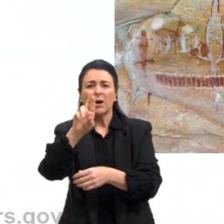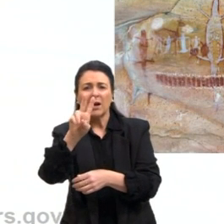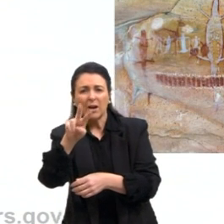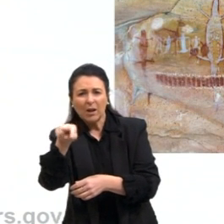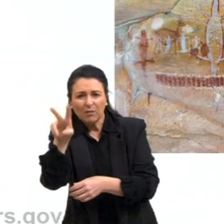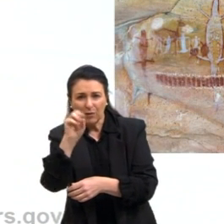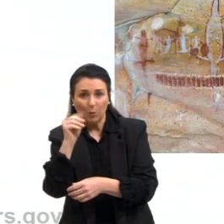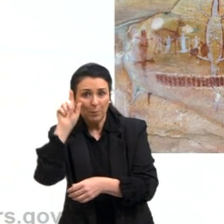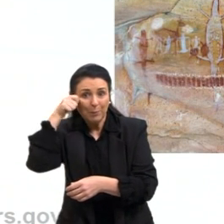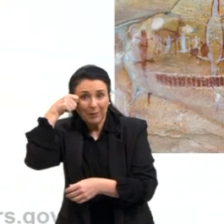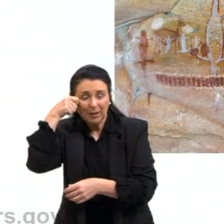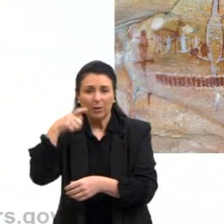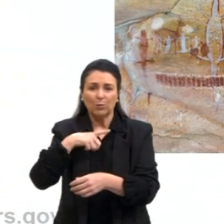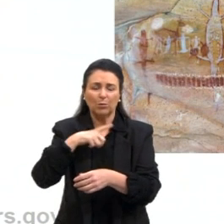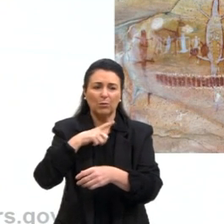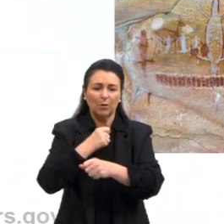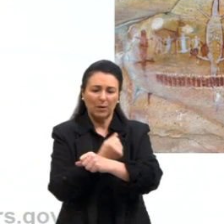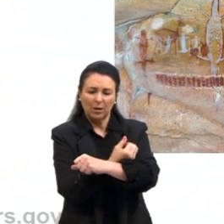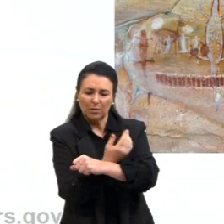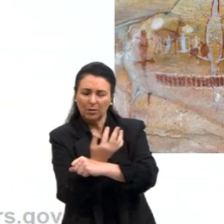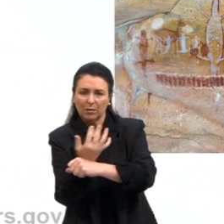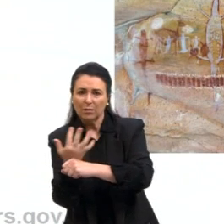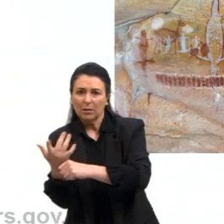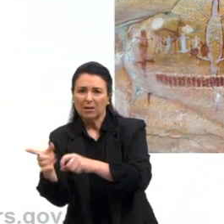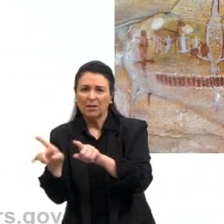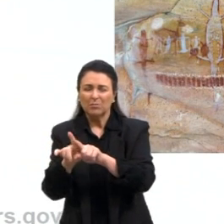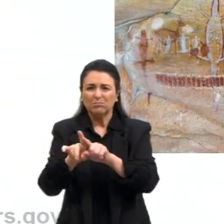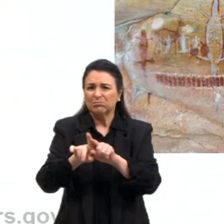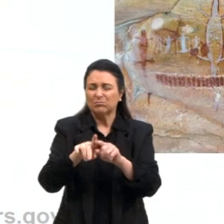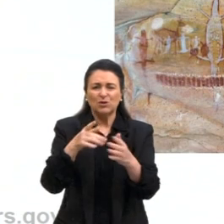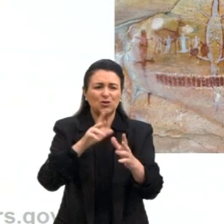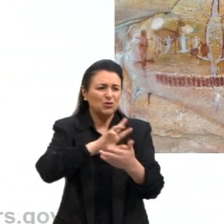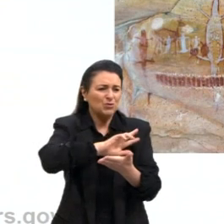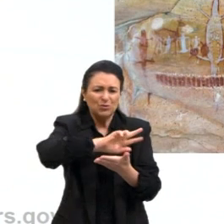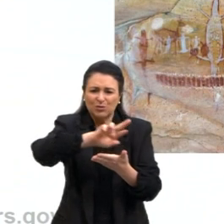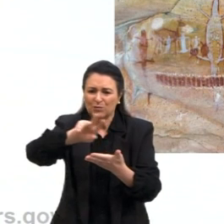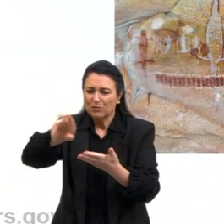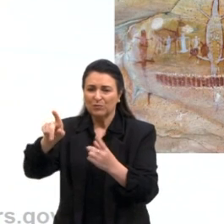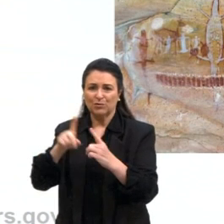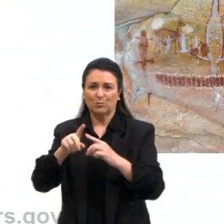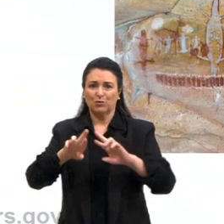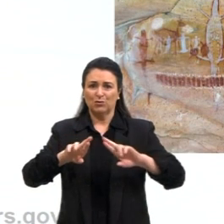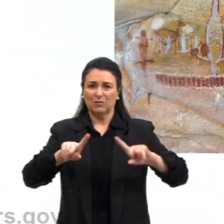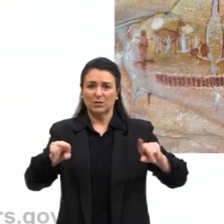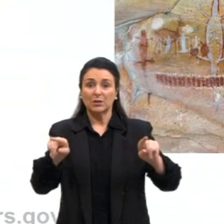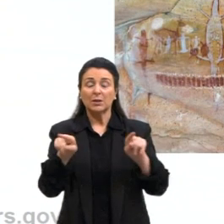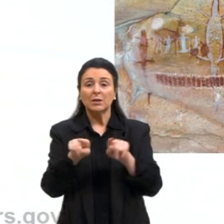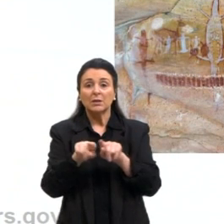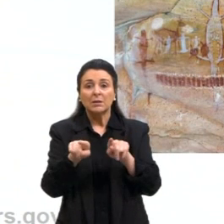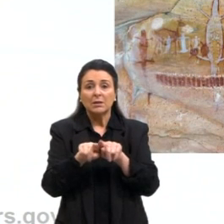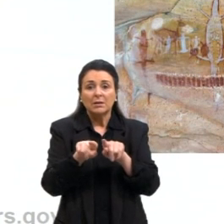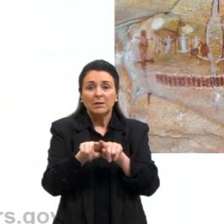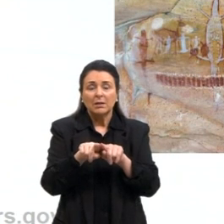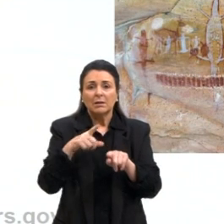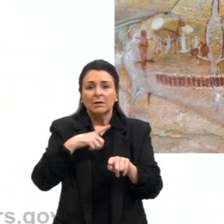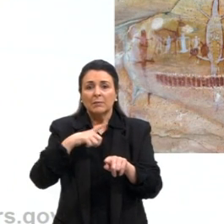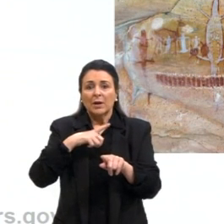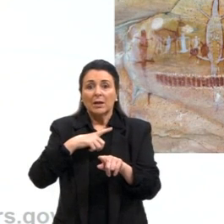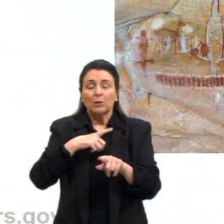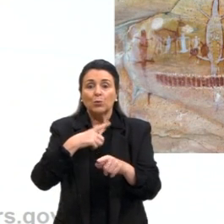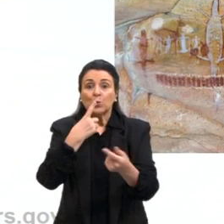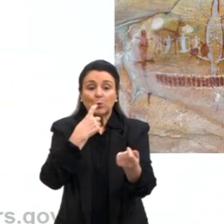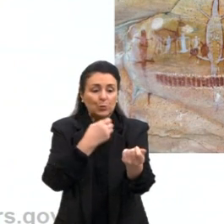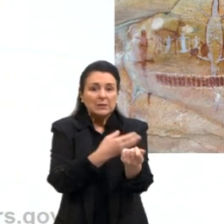vegetais, extratos de plantas, até mesmo o próprio sangue